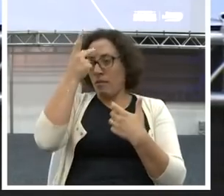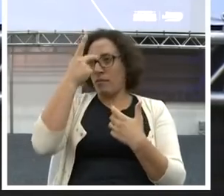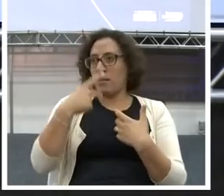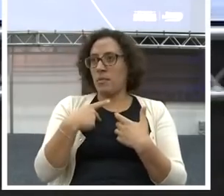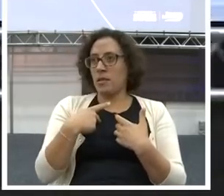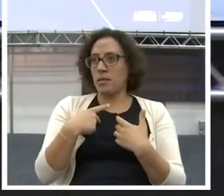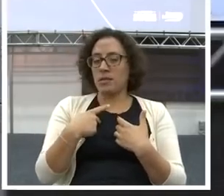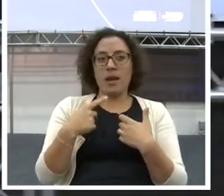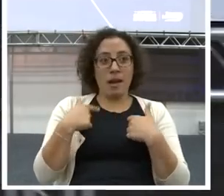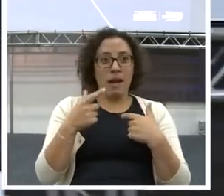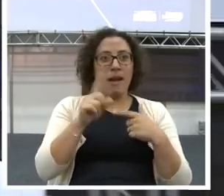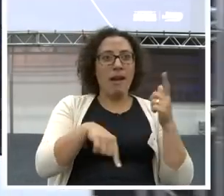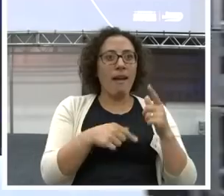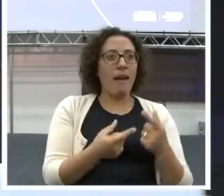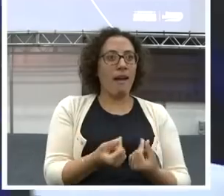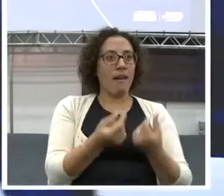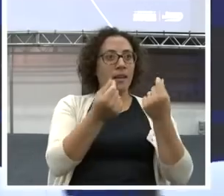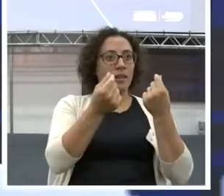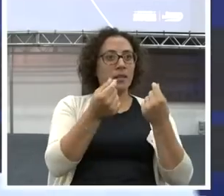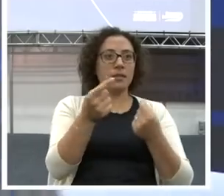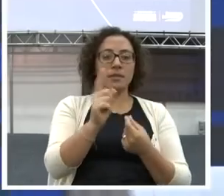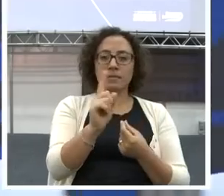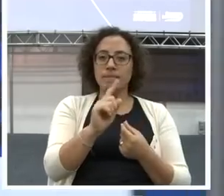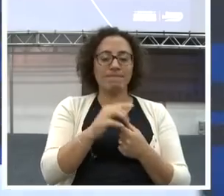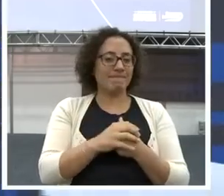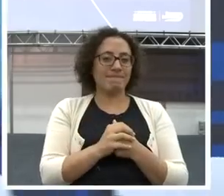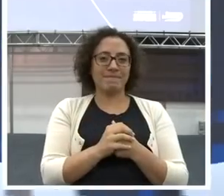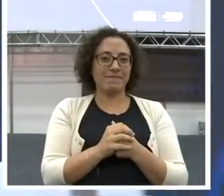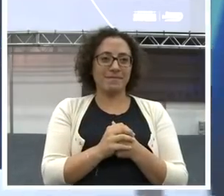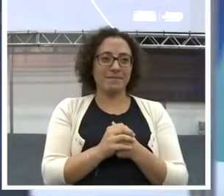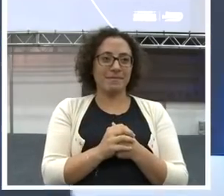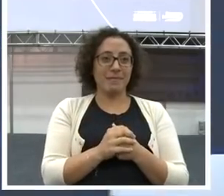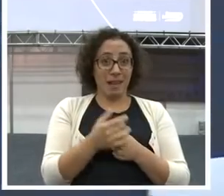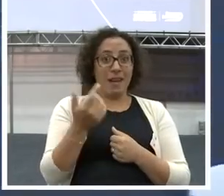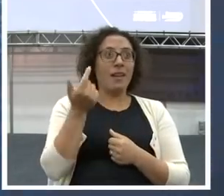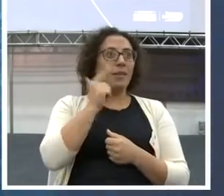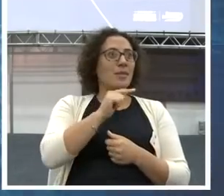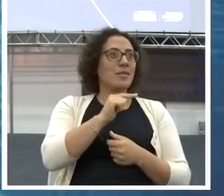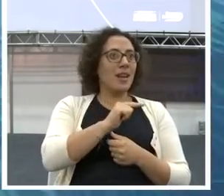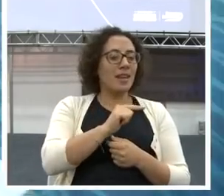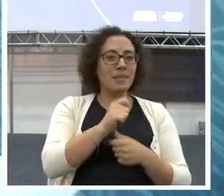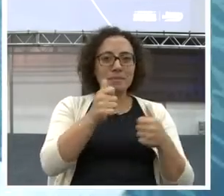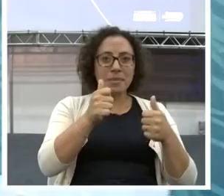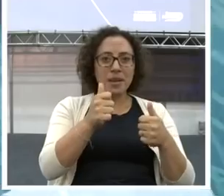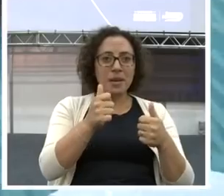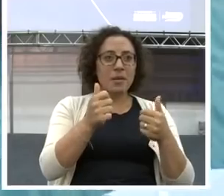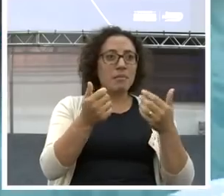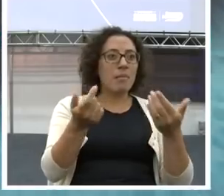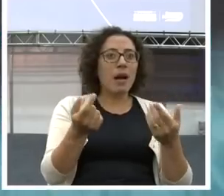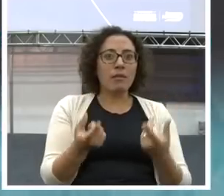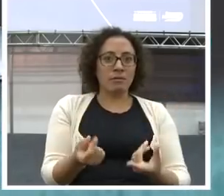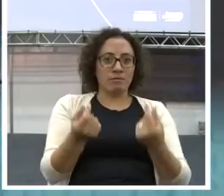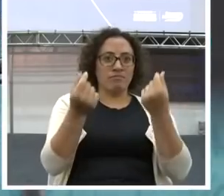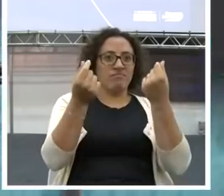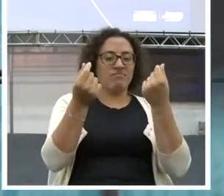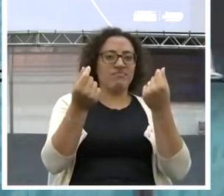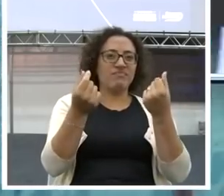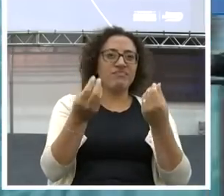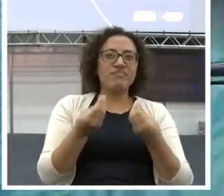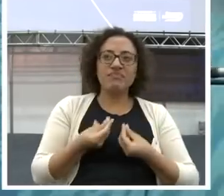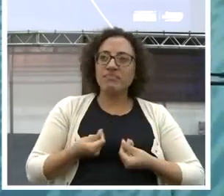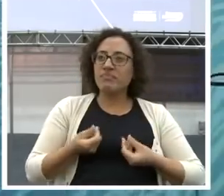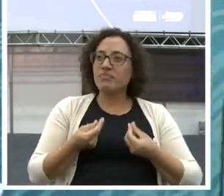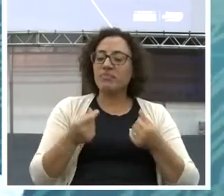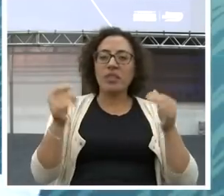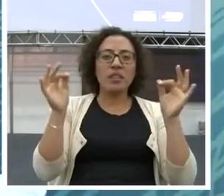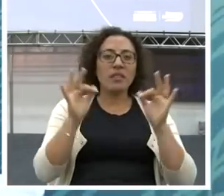e não é. E aí ela até conquista, mas ela está infeliz financeiramente. Porque conseguiu algo que ela